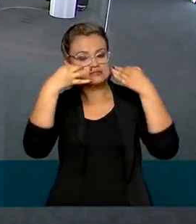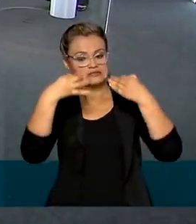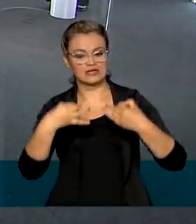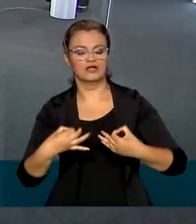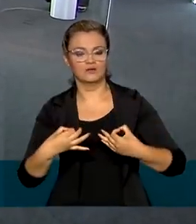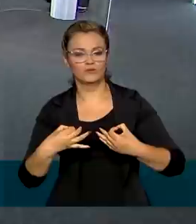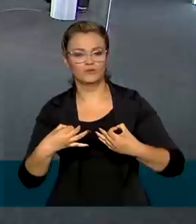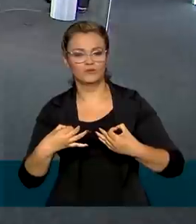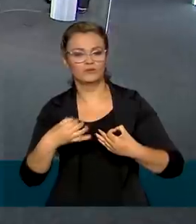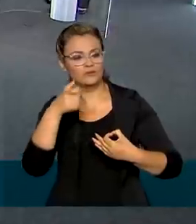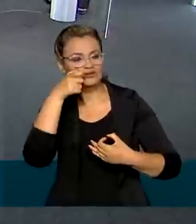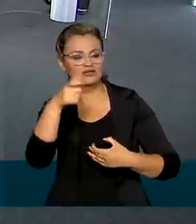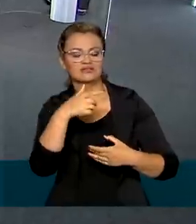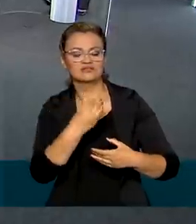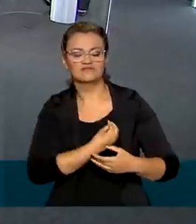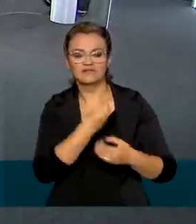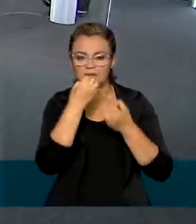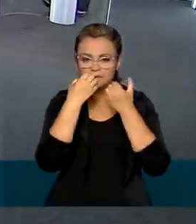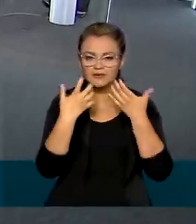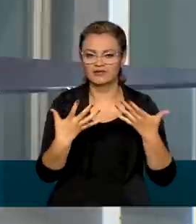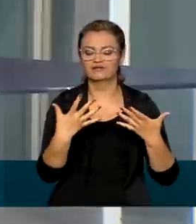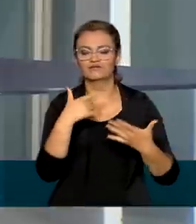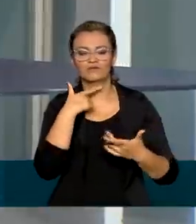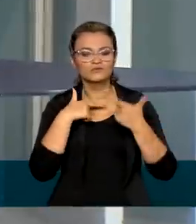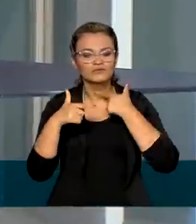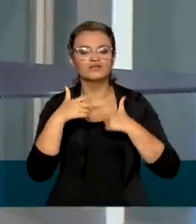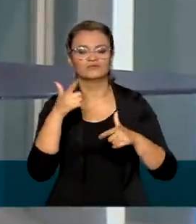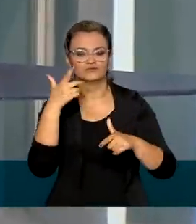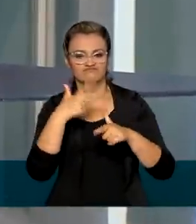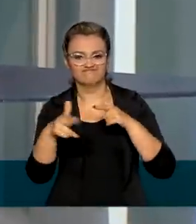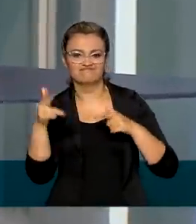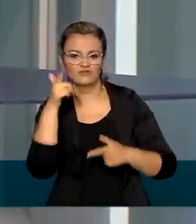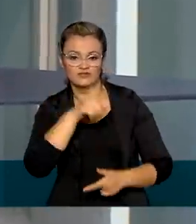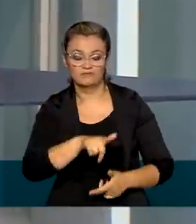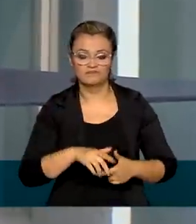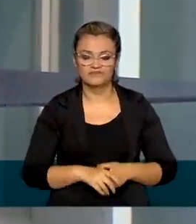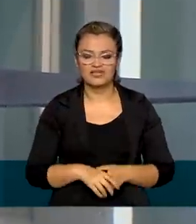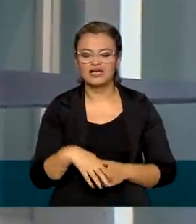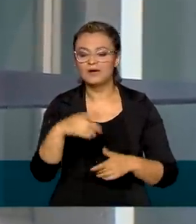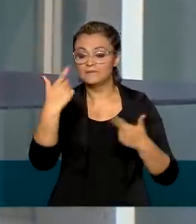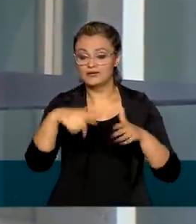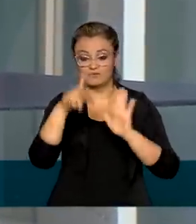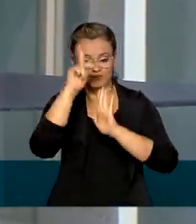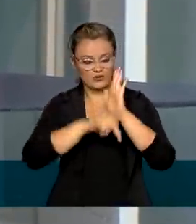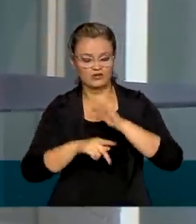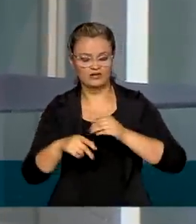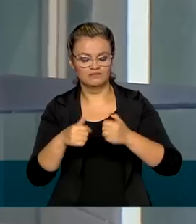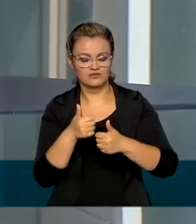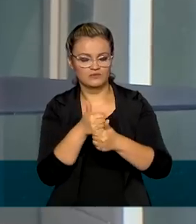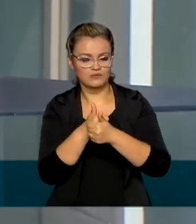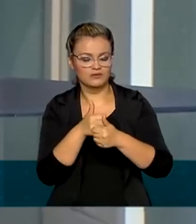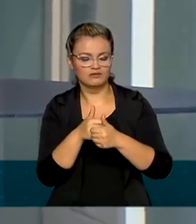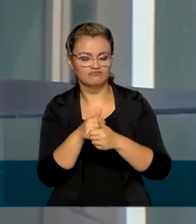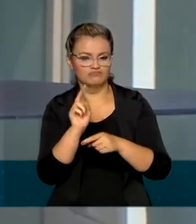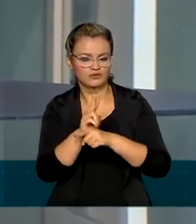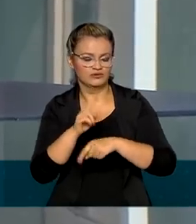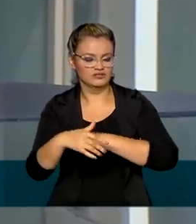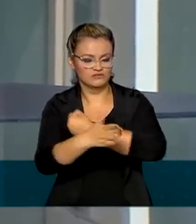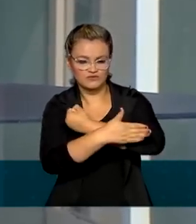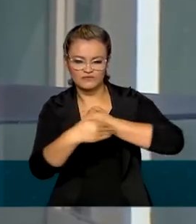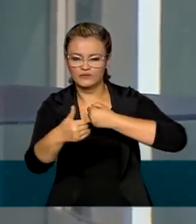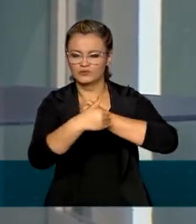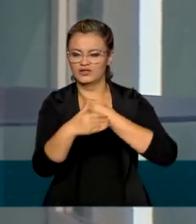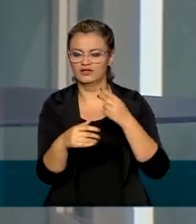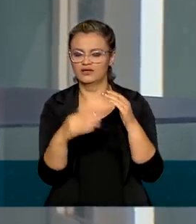seus interesses, das suas aspirações. O Programa de Proteção de Fronteiras, a Política de Proteção de Dados